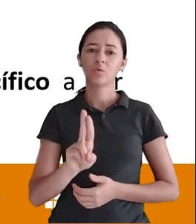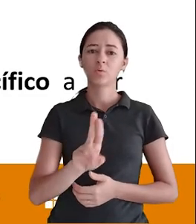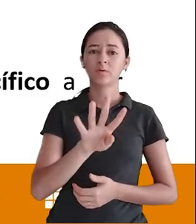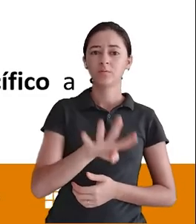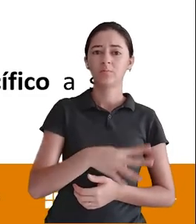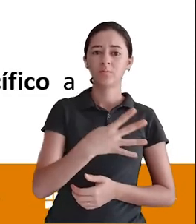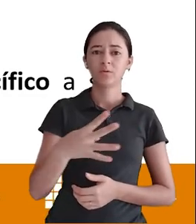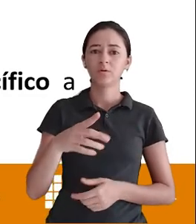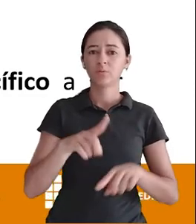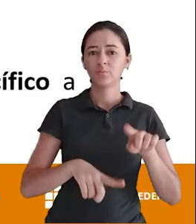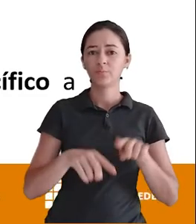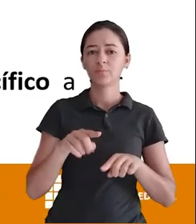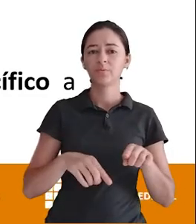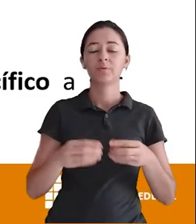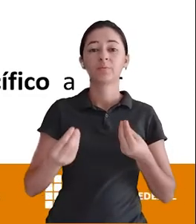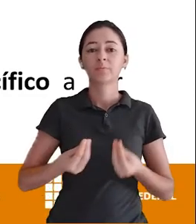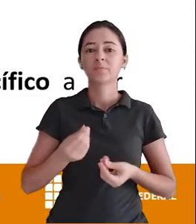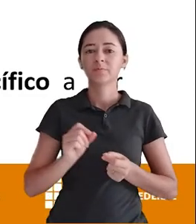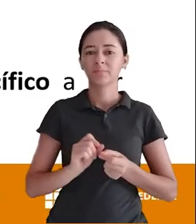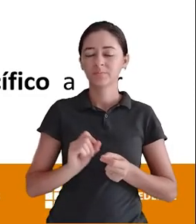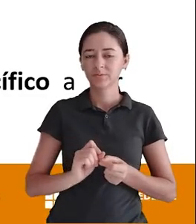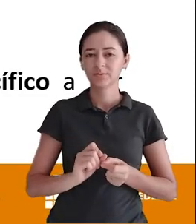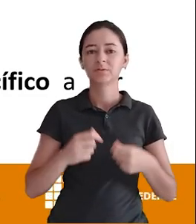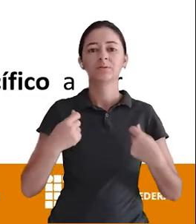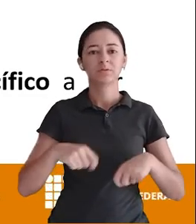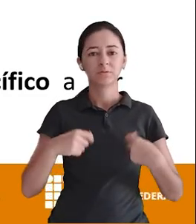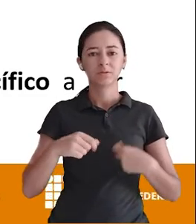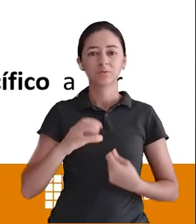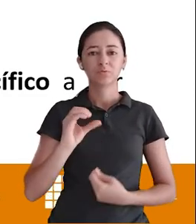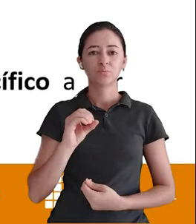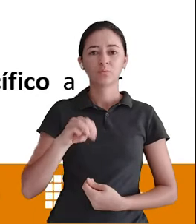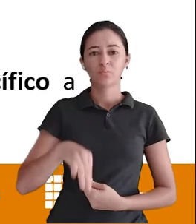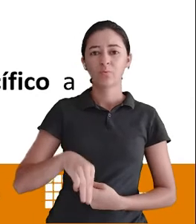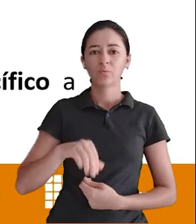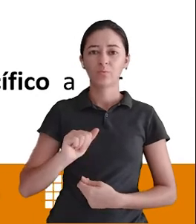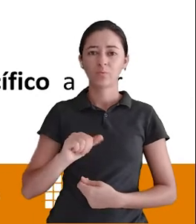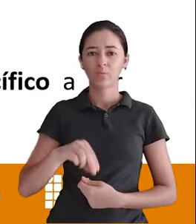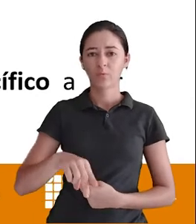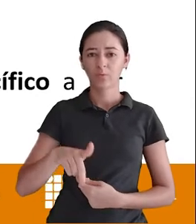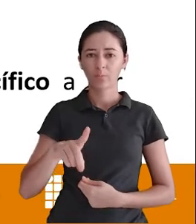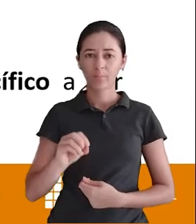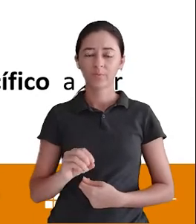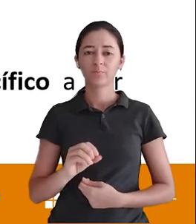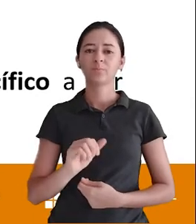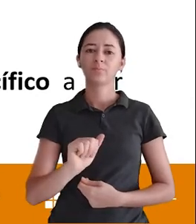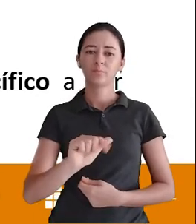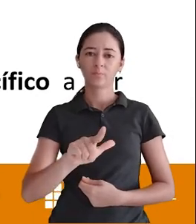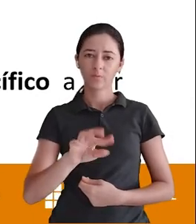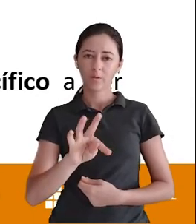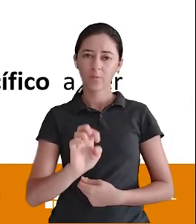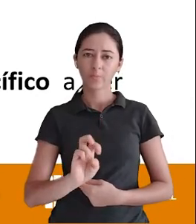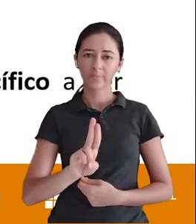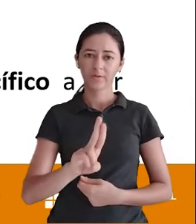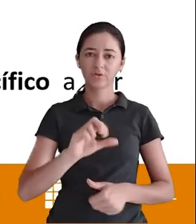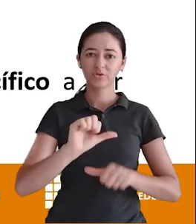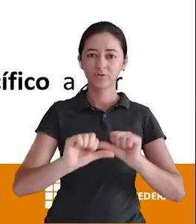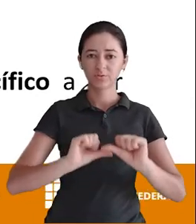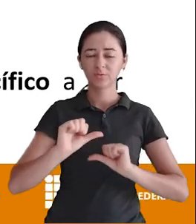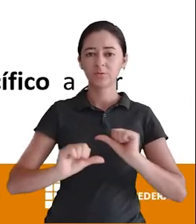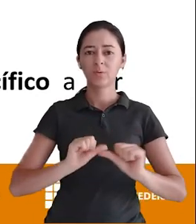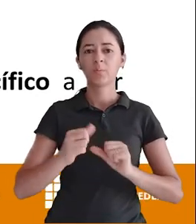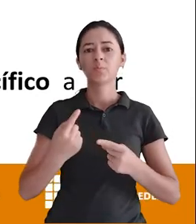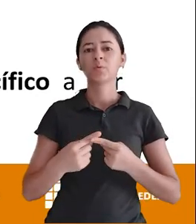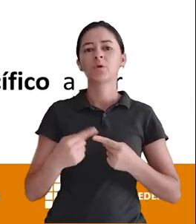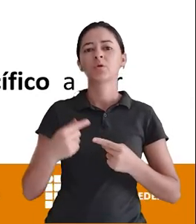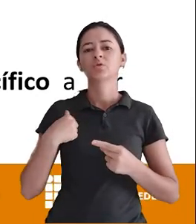precisa usar um ALTER TABLE Para fazer isso Por quê? Porque a tabela já vai existir Eu vou dar um script pronto A tabela já vai existir Já está criada